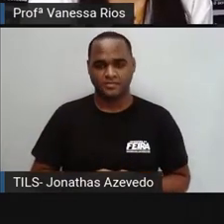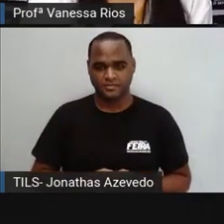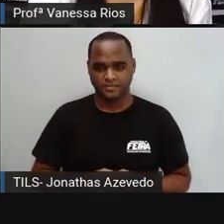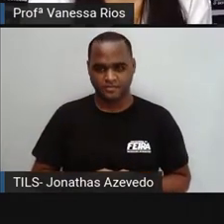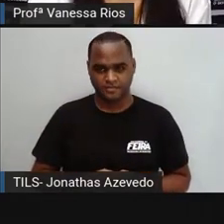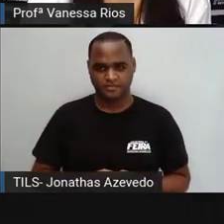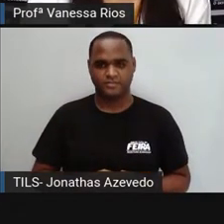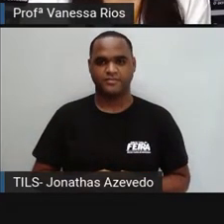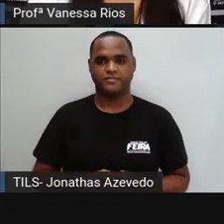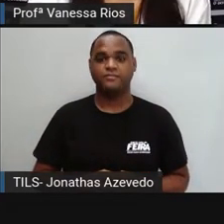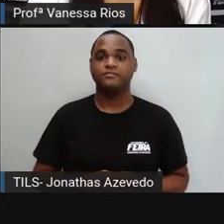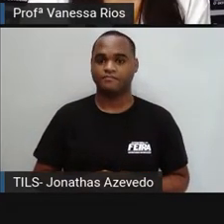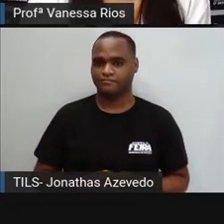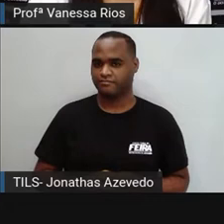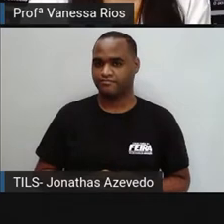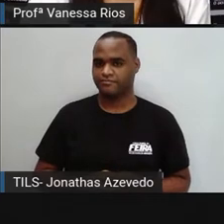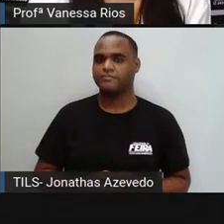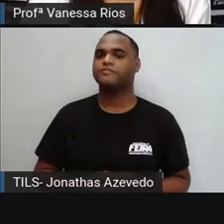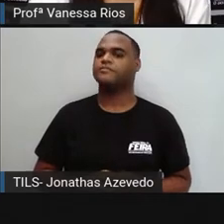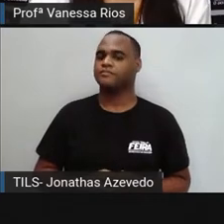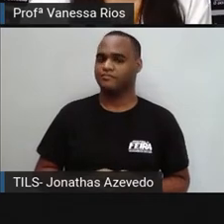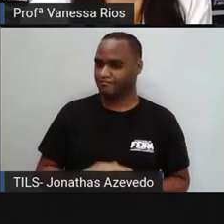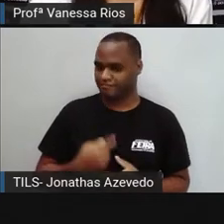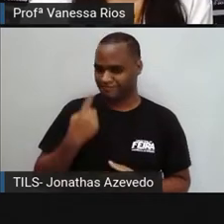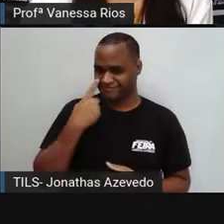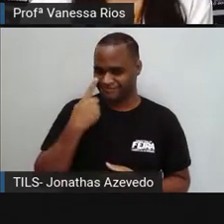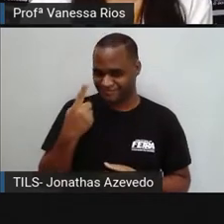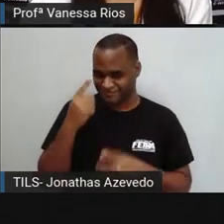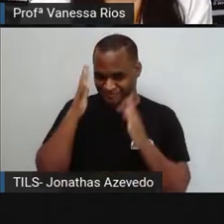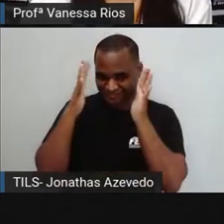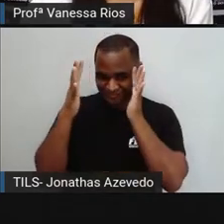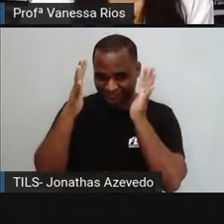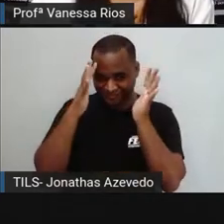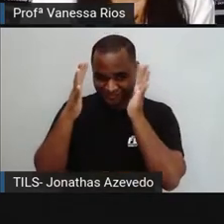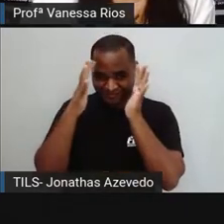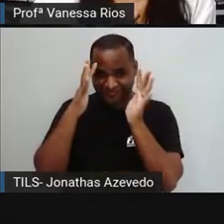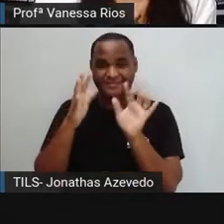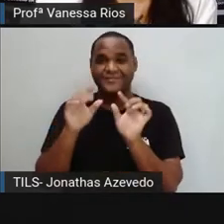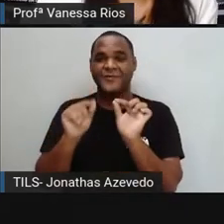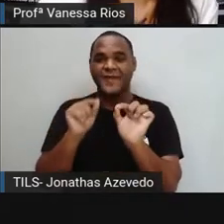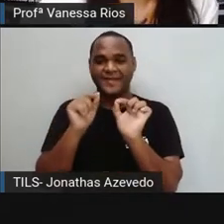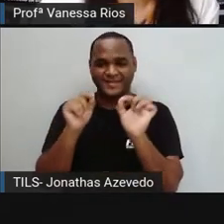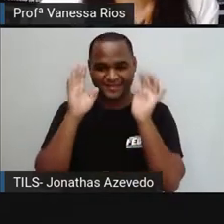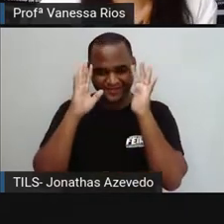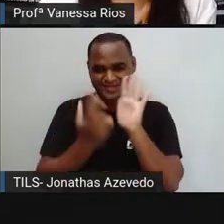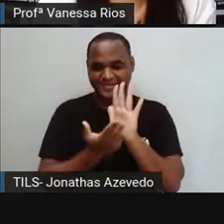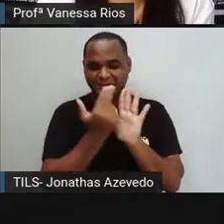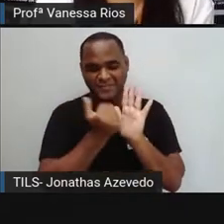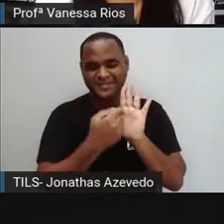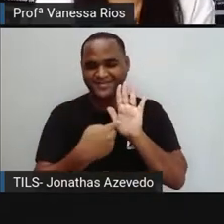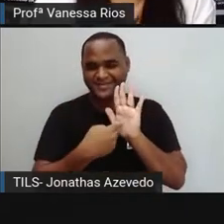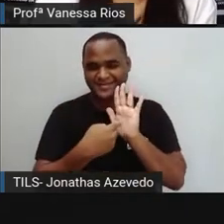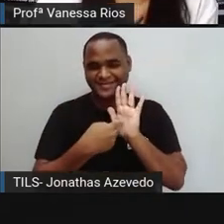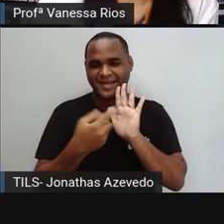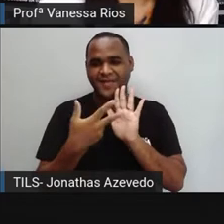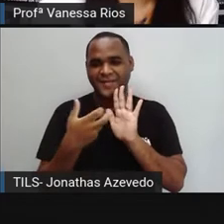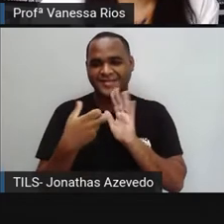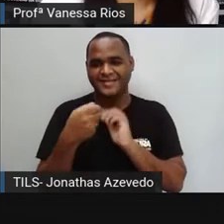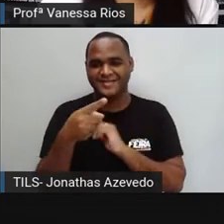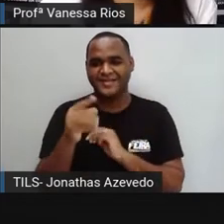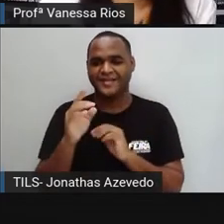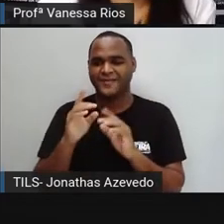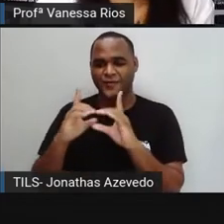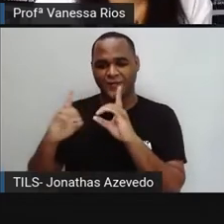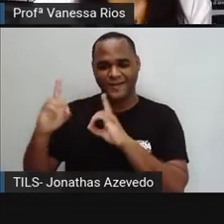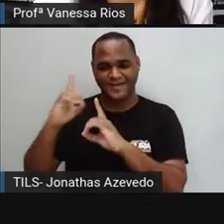E aí para pensar, a PRO traz aí essa expressão, traz essa imagem, onde a gente pode observar um diálogo